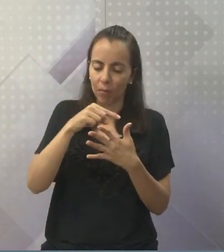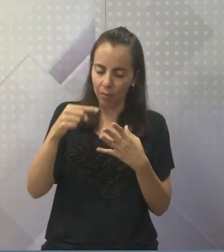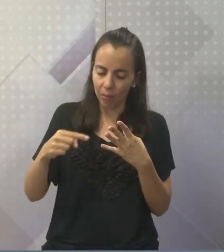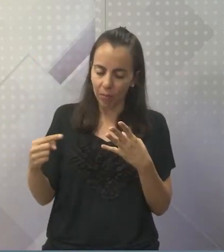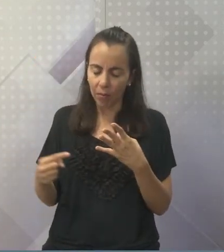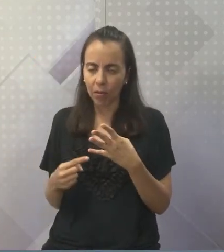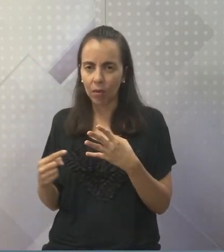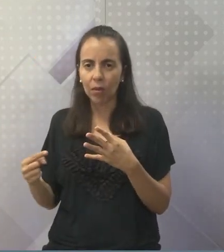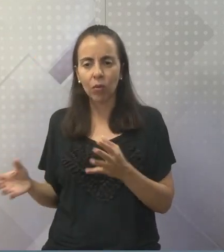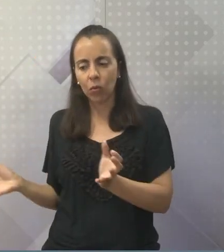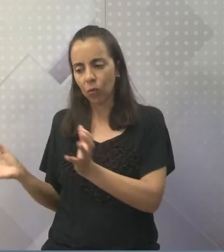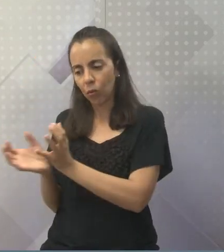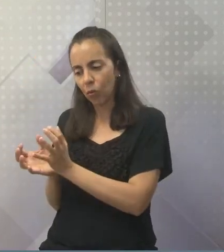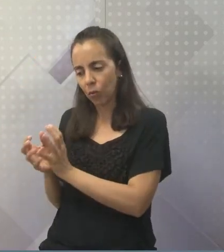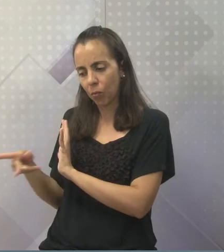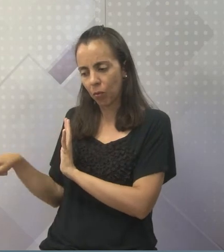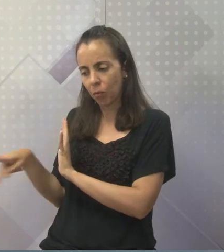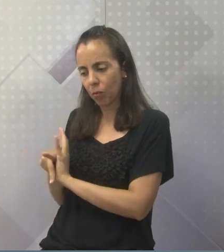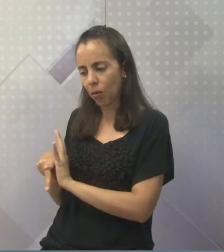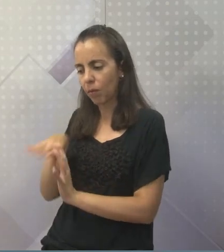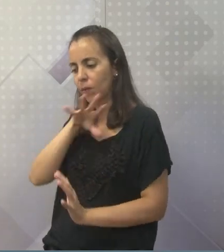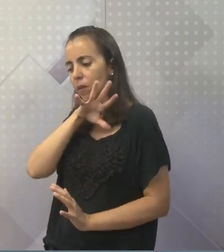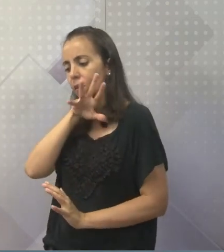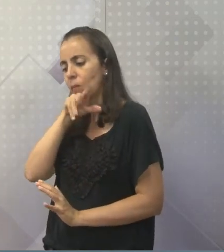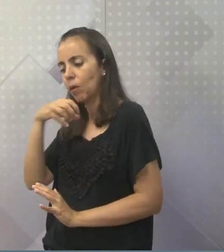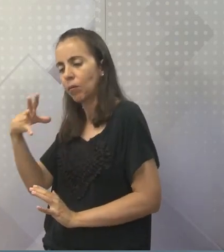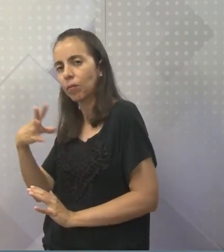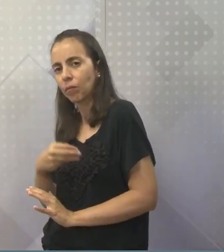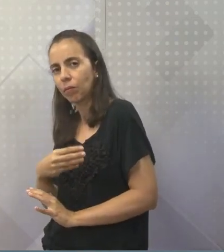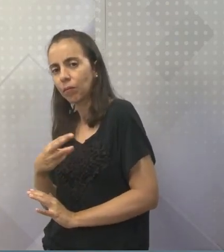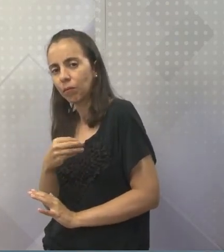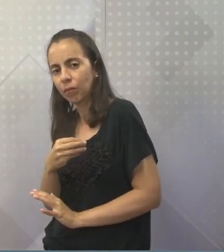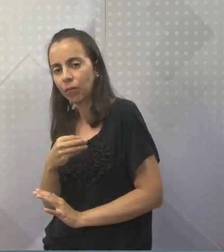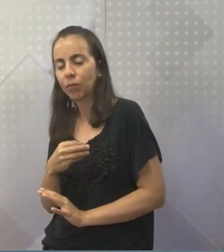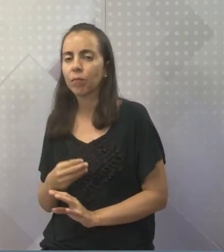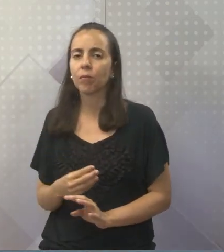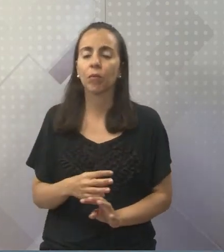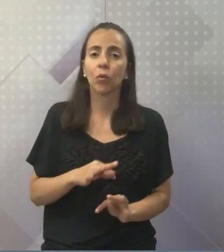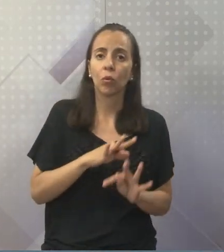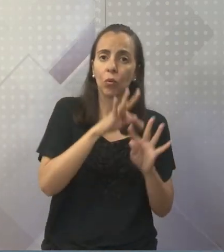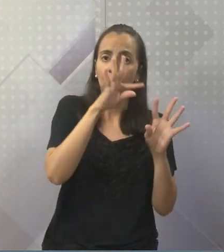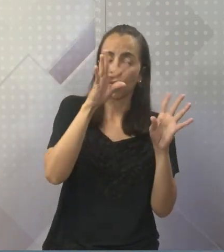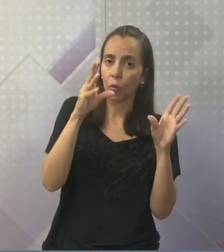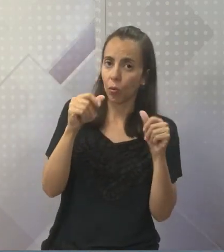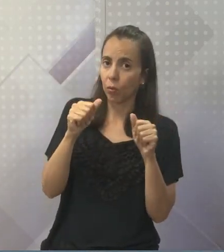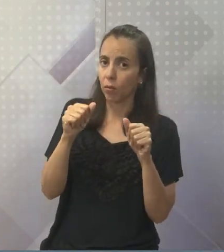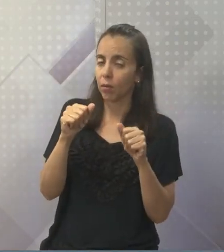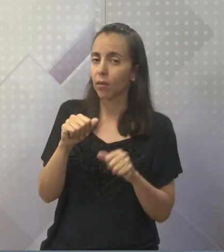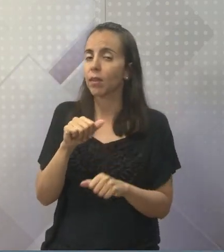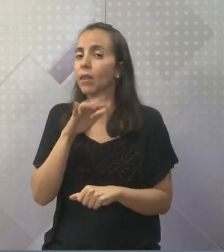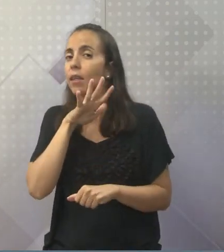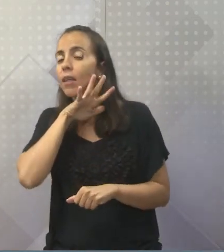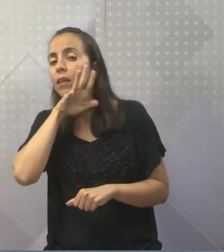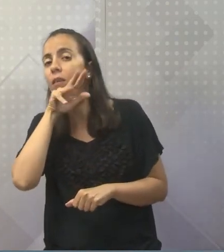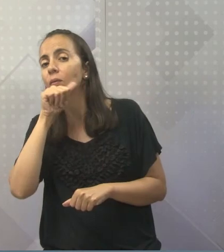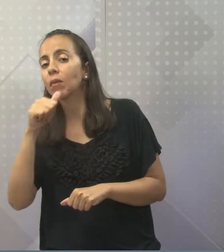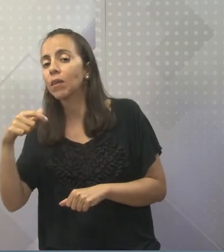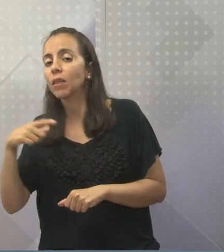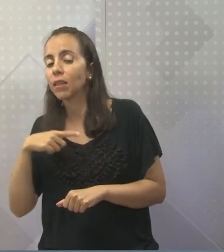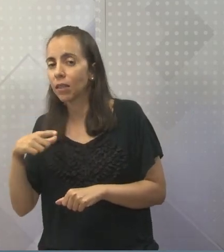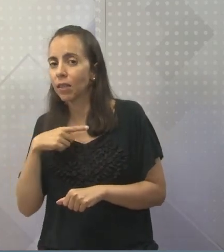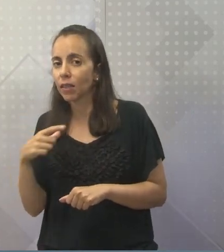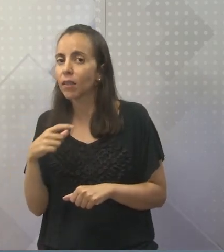em mamíferos? Todo animal que tiver glândulas mamárias, que